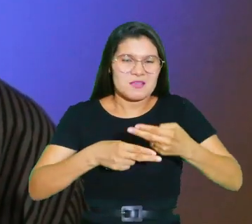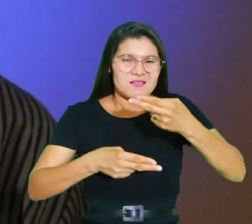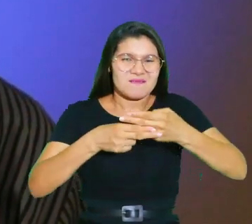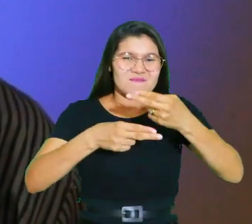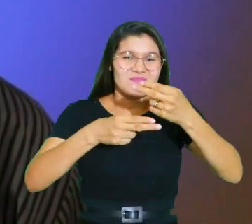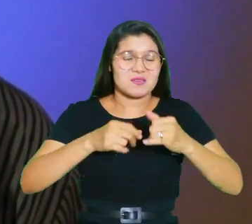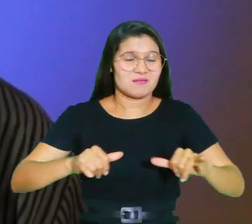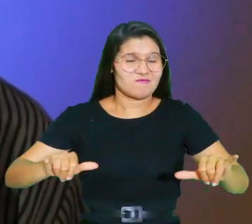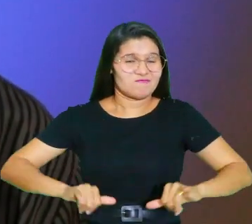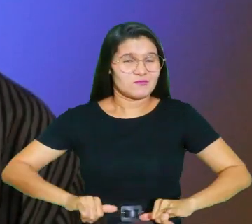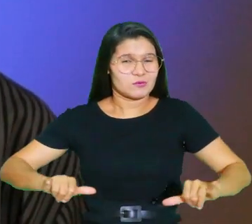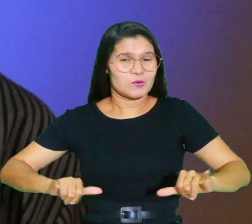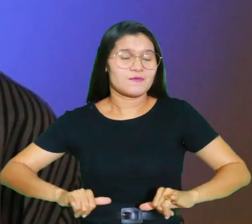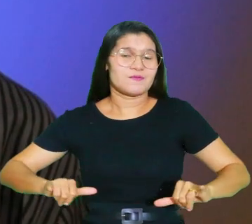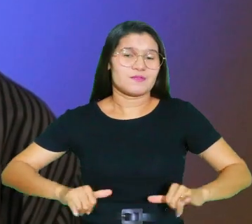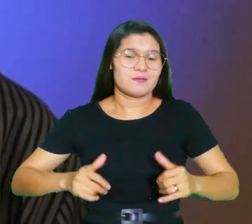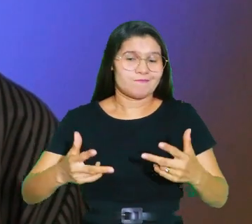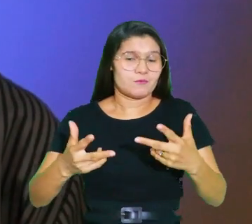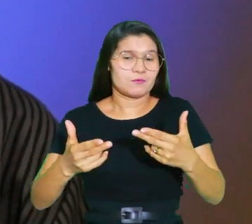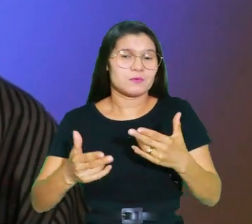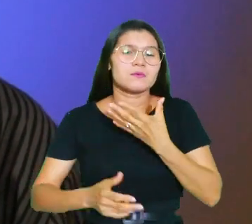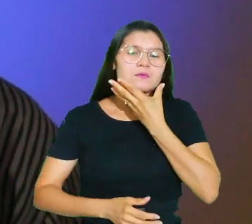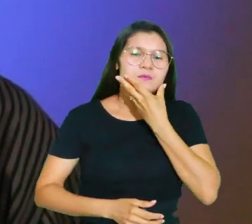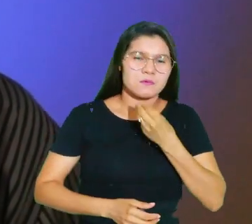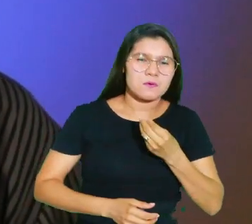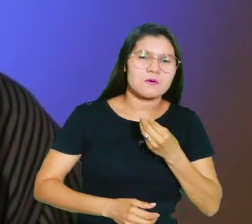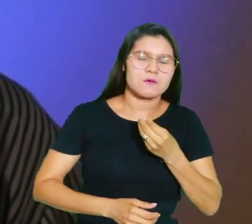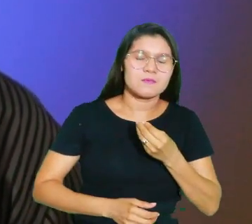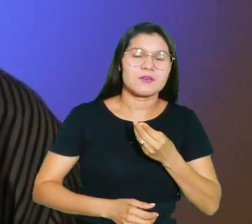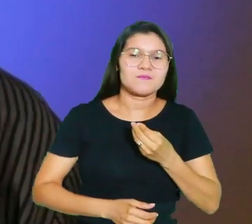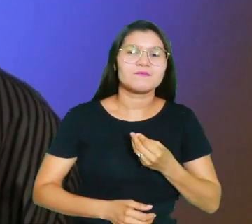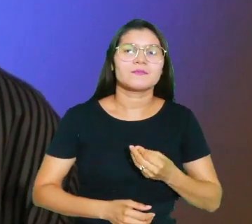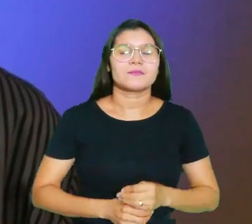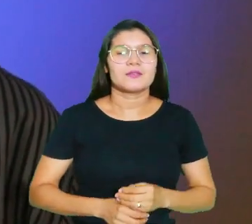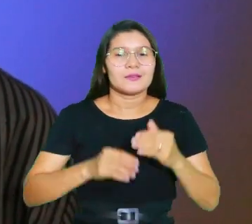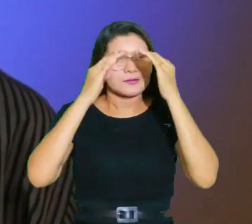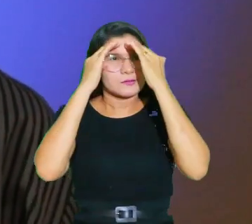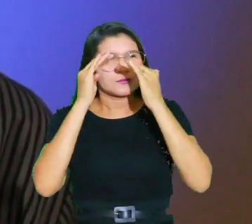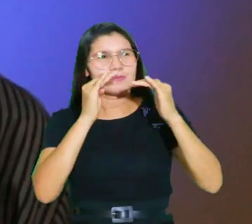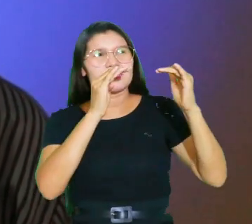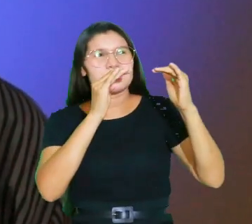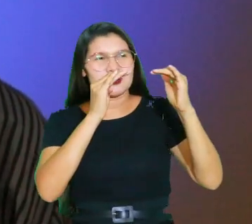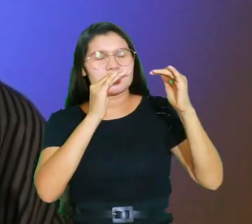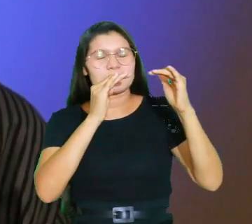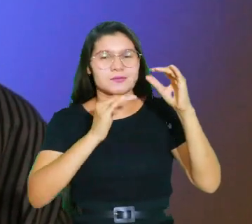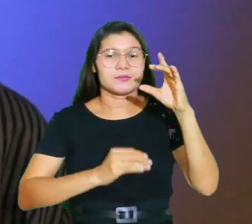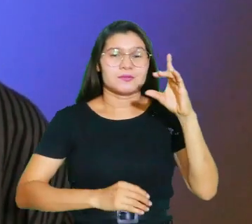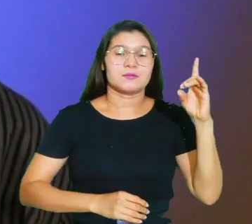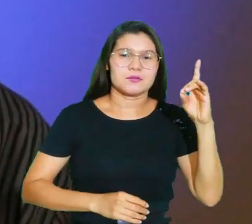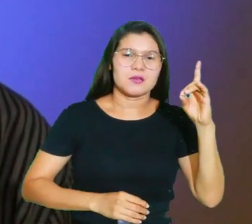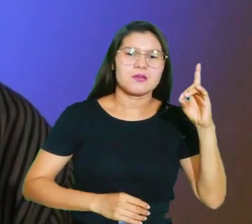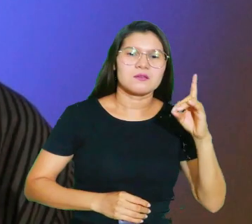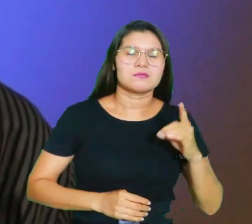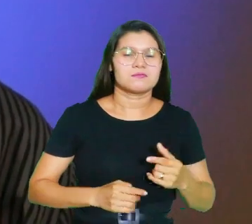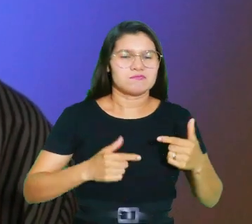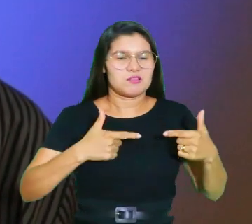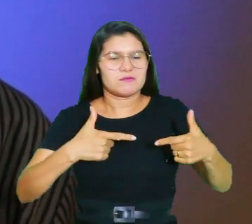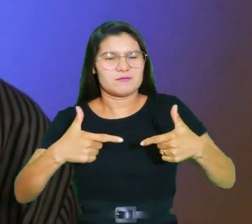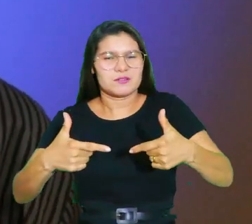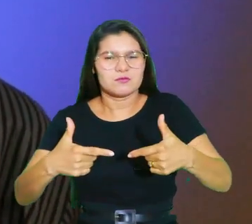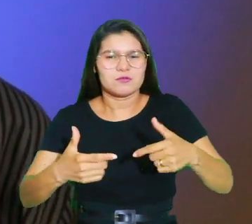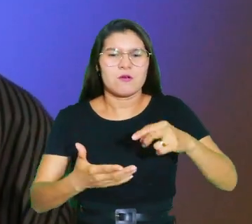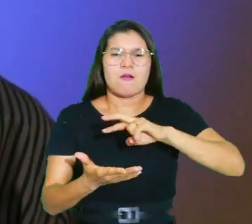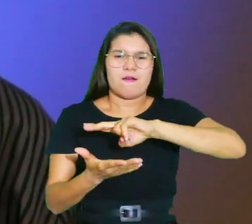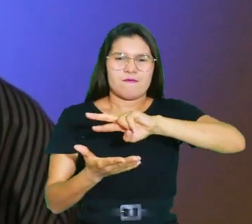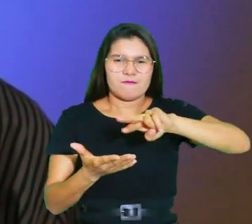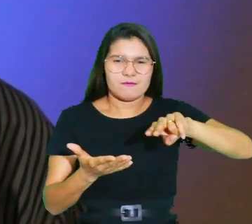com aqueles que se dedicam a fazer a vontade de Deus. Ele enfrentou Sambalat, Tobias, Gesém e